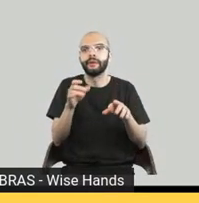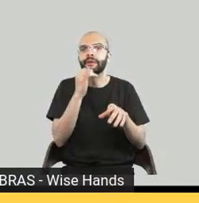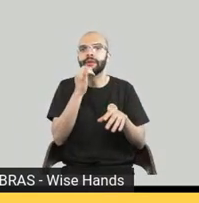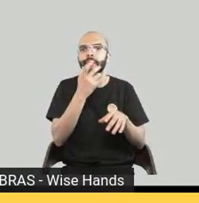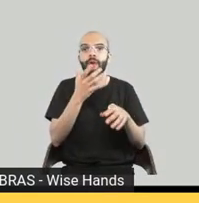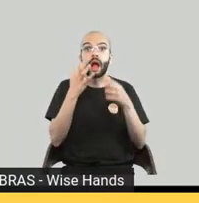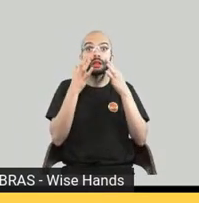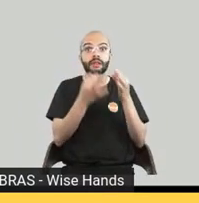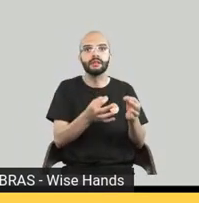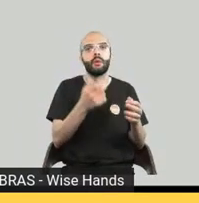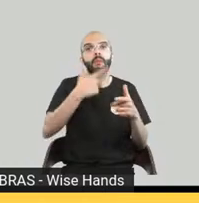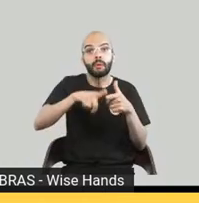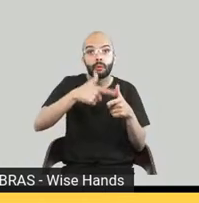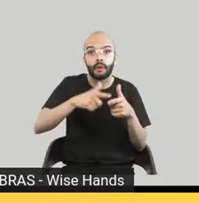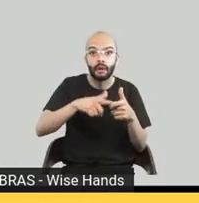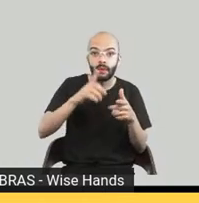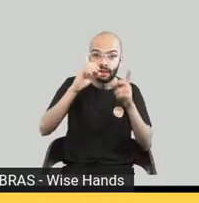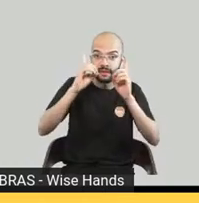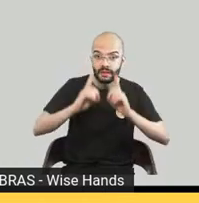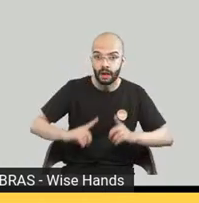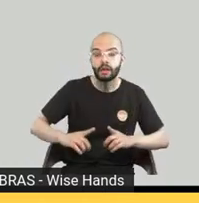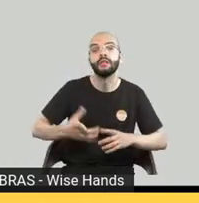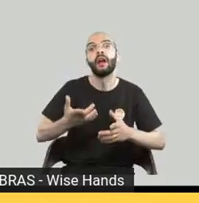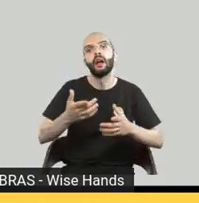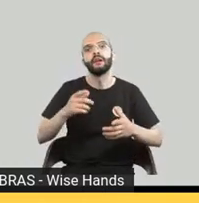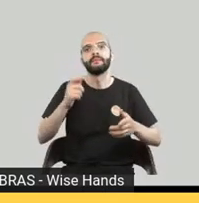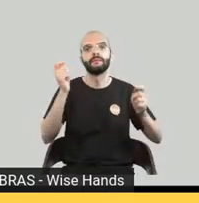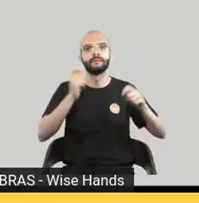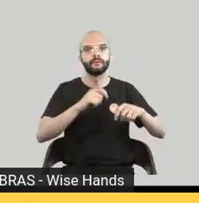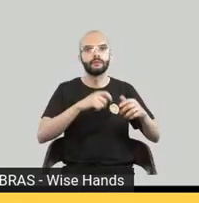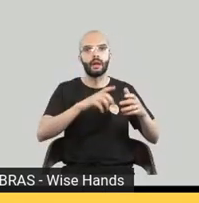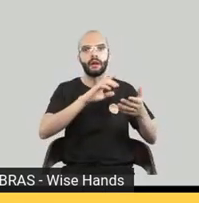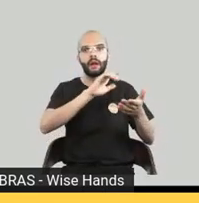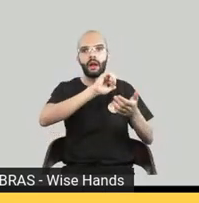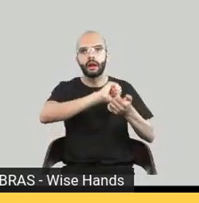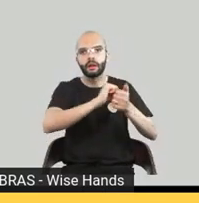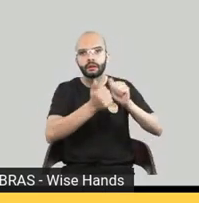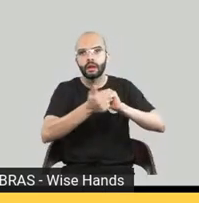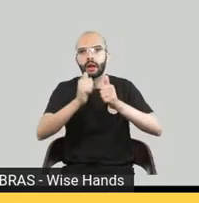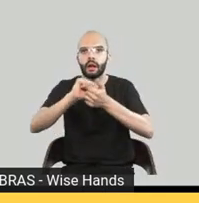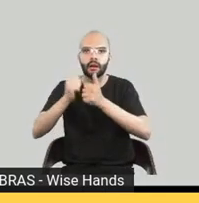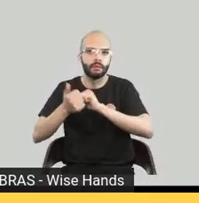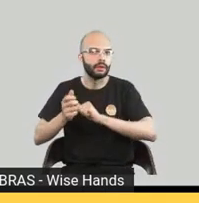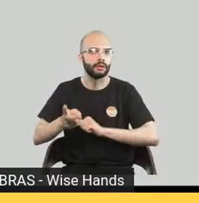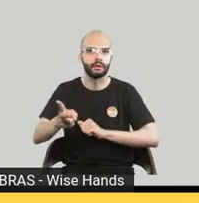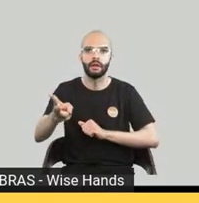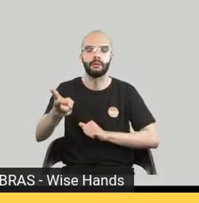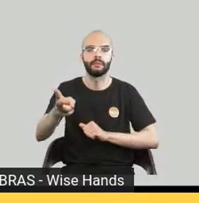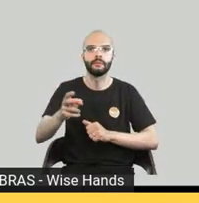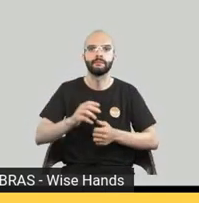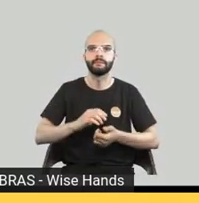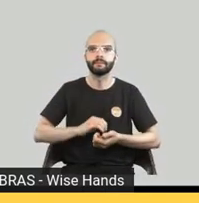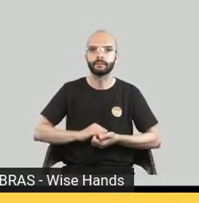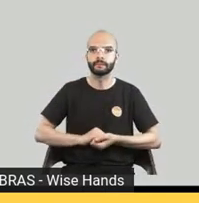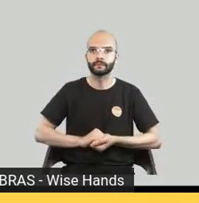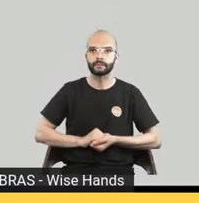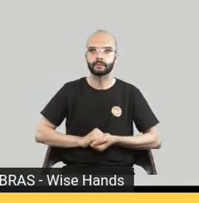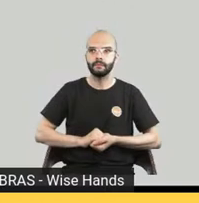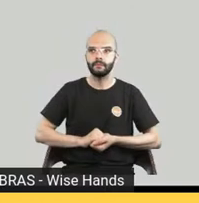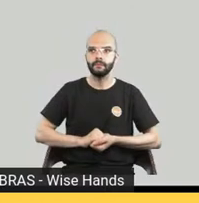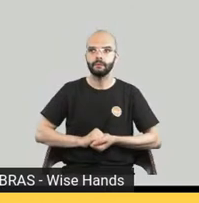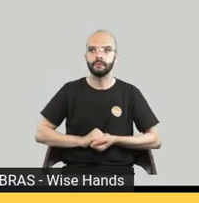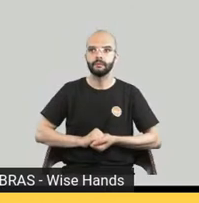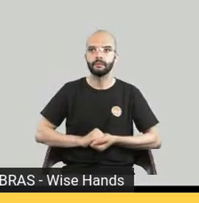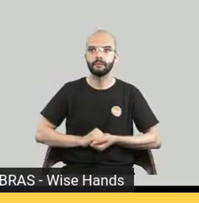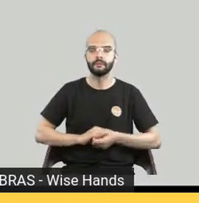profissionalmente com todas as técnicas que precisam ser feitas enfim e falando um pouquinho mais de número né só